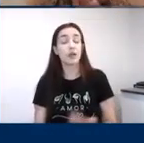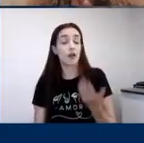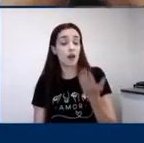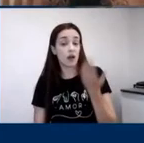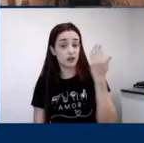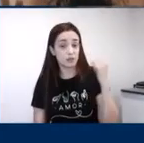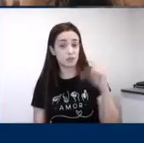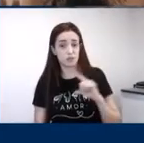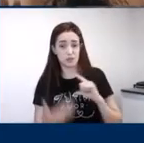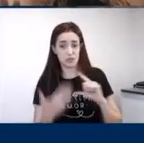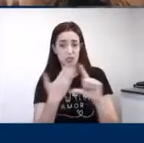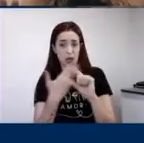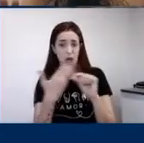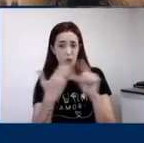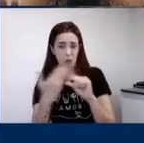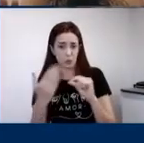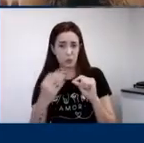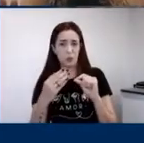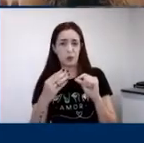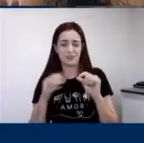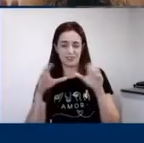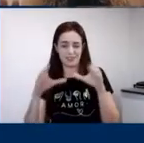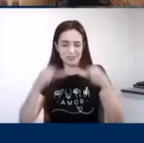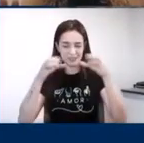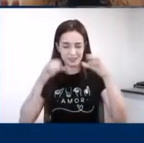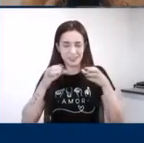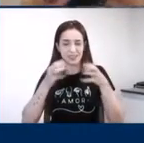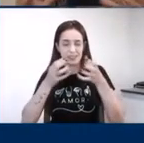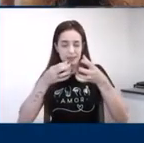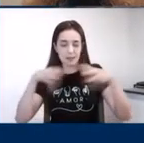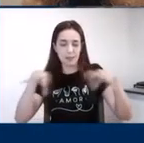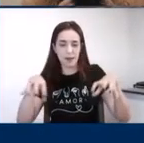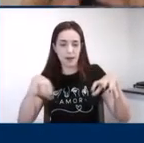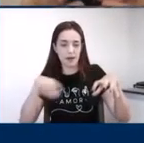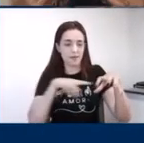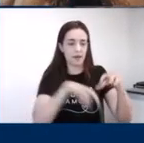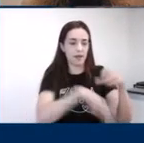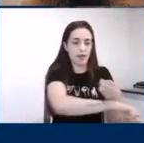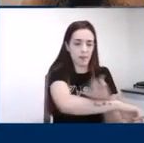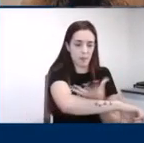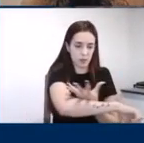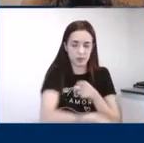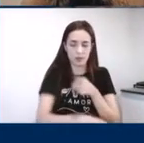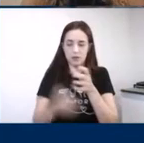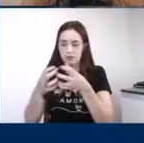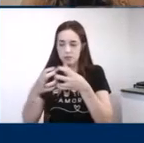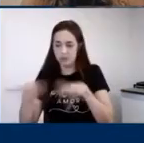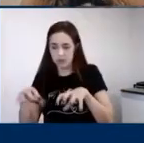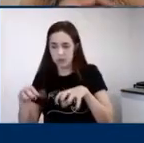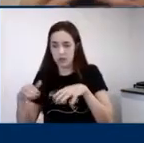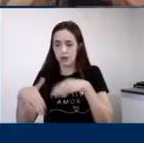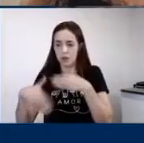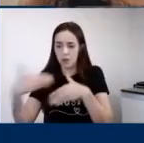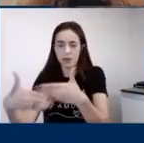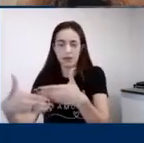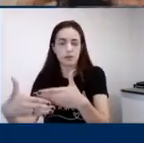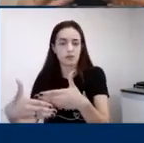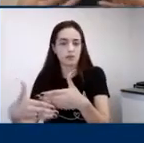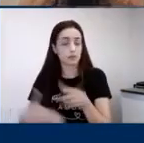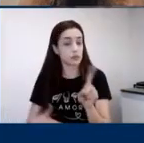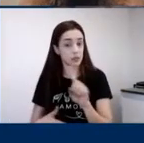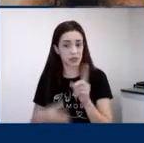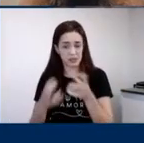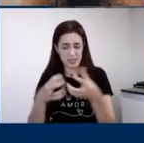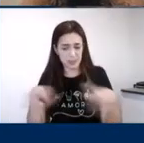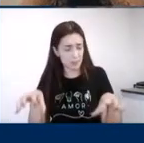emoção, não existe na neurociência. Essas áreas, elas são ativadas de forma conjunta, né? Na nossa realidade do